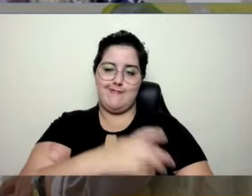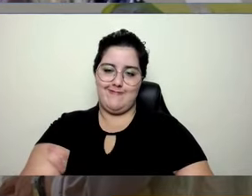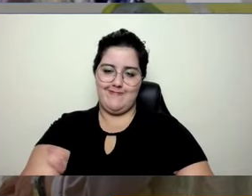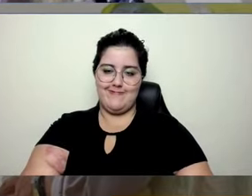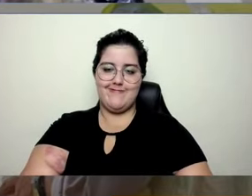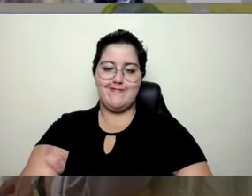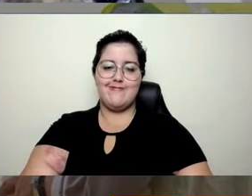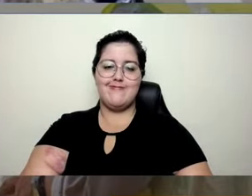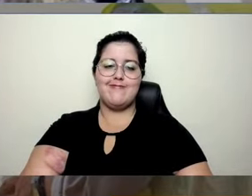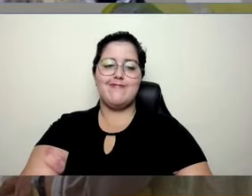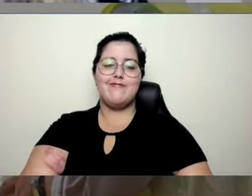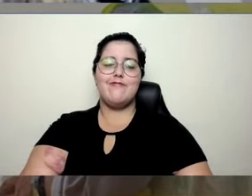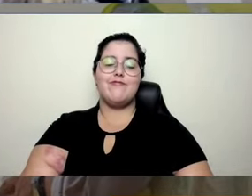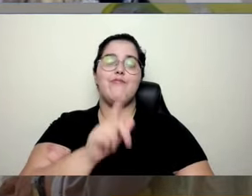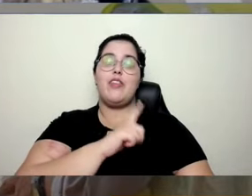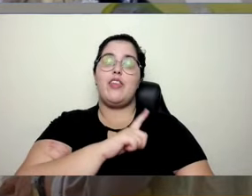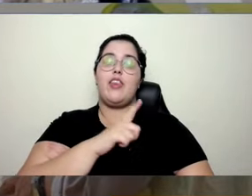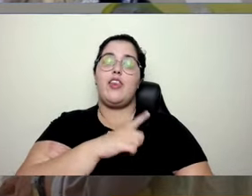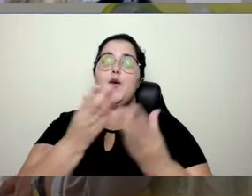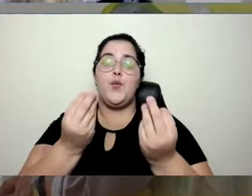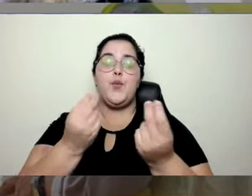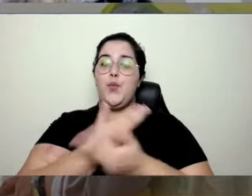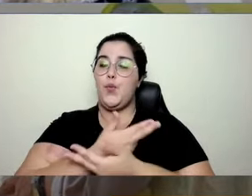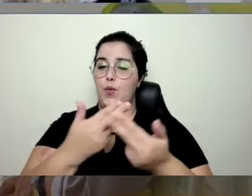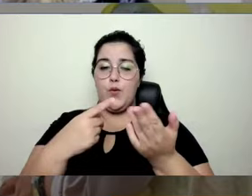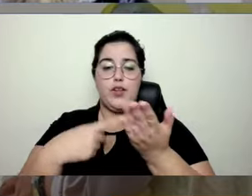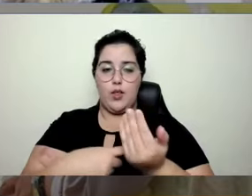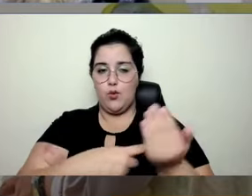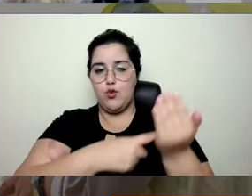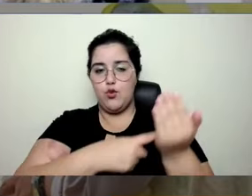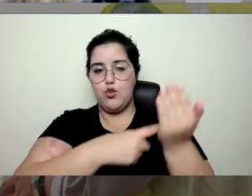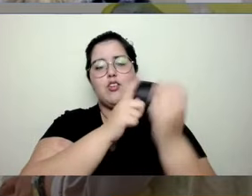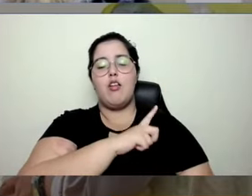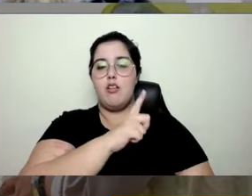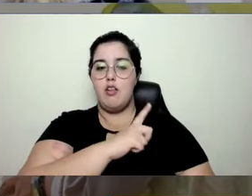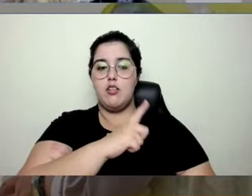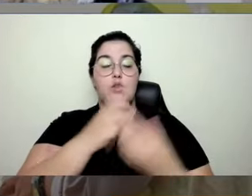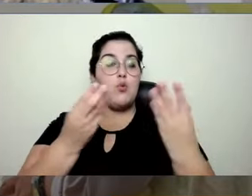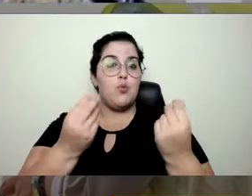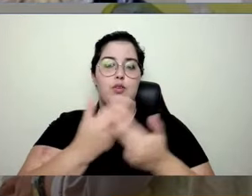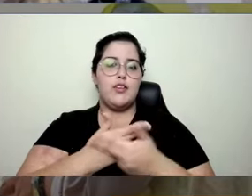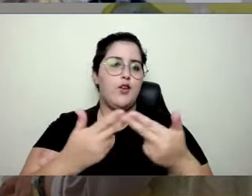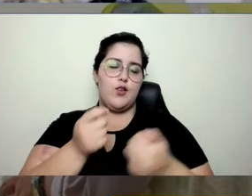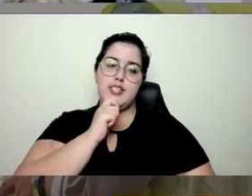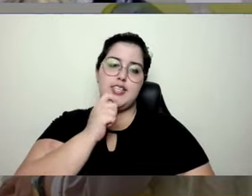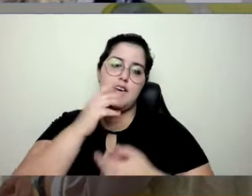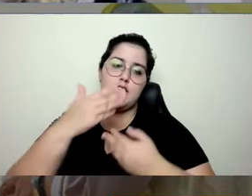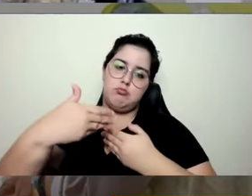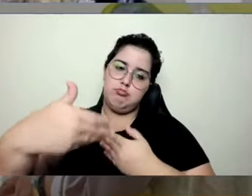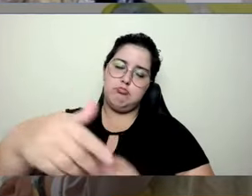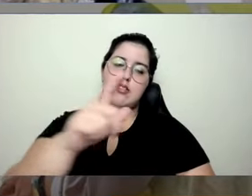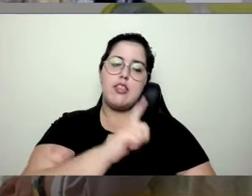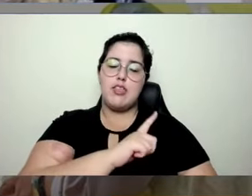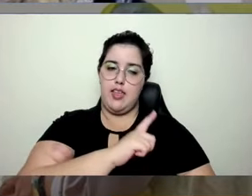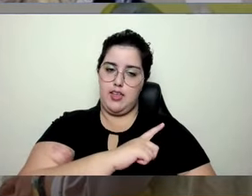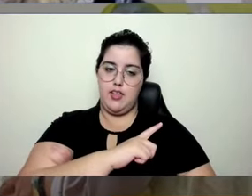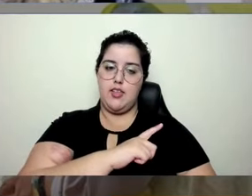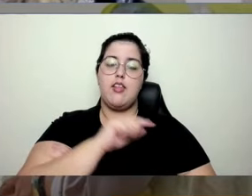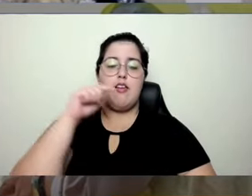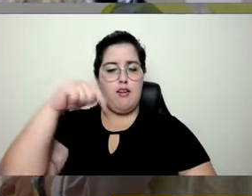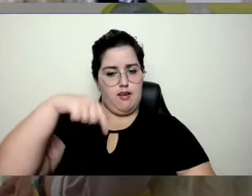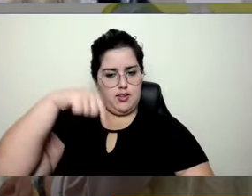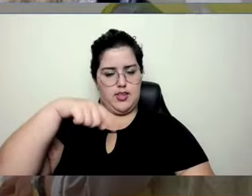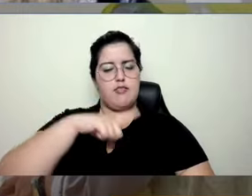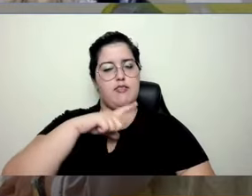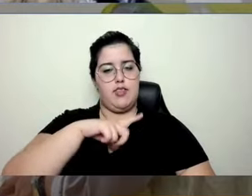Eu acho que tem muita tecnologia para a gente abordar, muita coisa que está por vir, inclusive no próprio Senac,